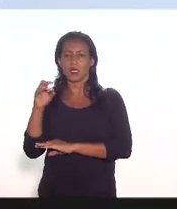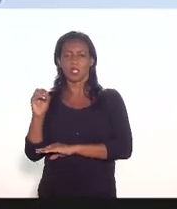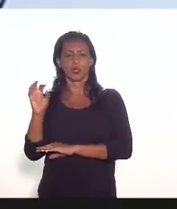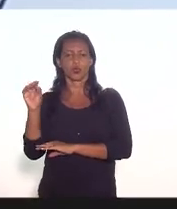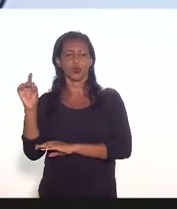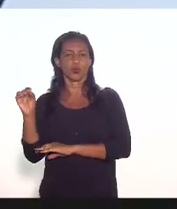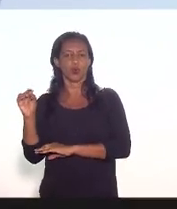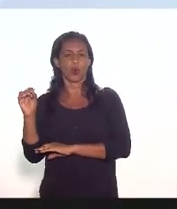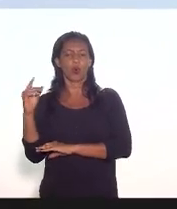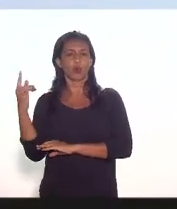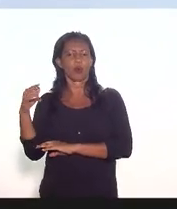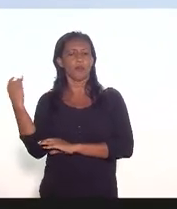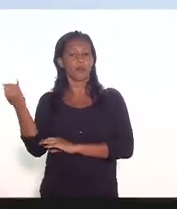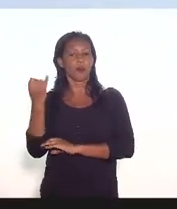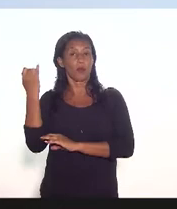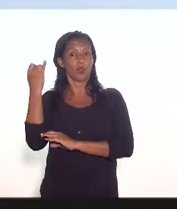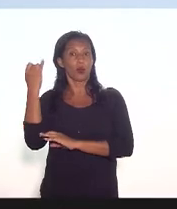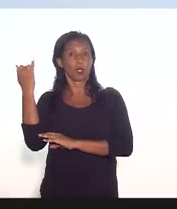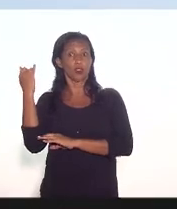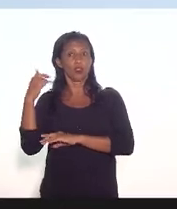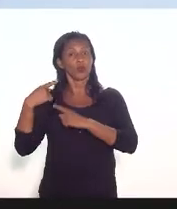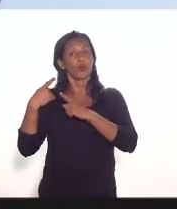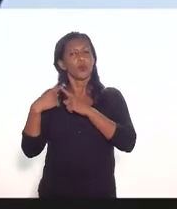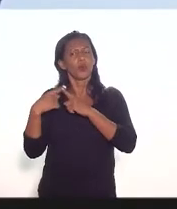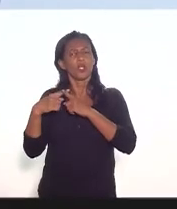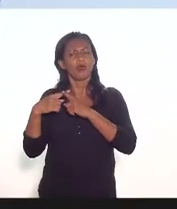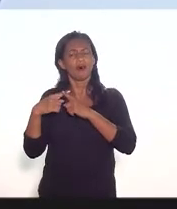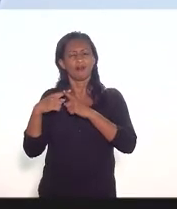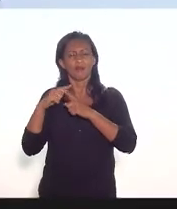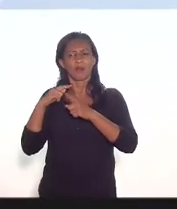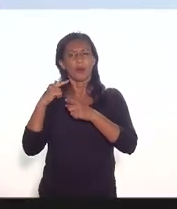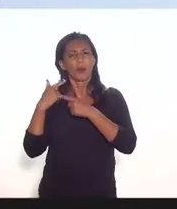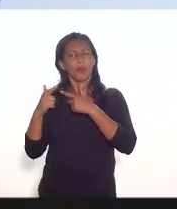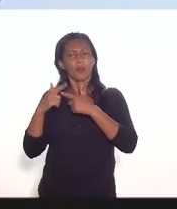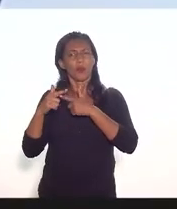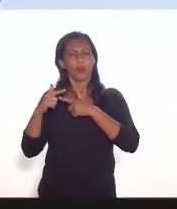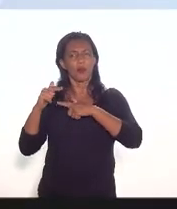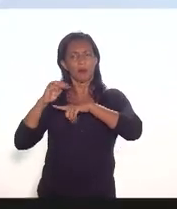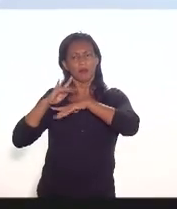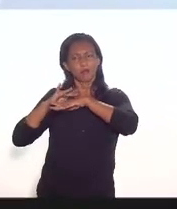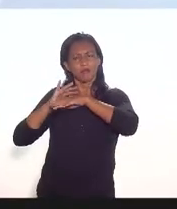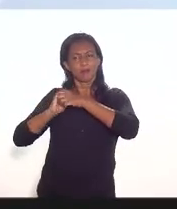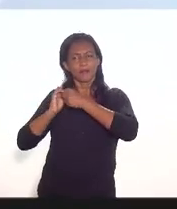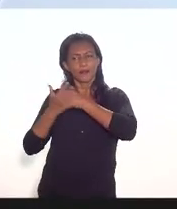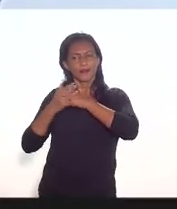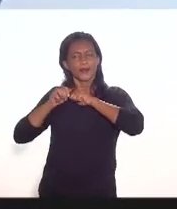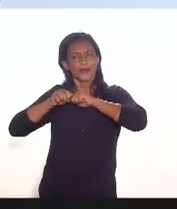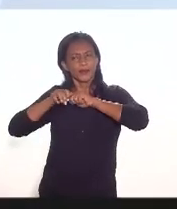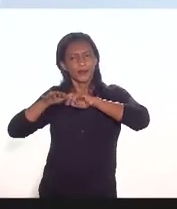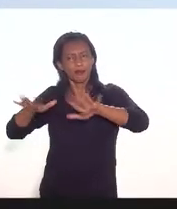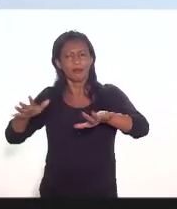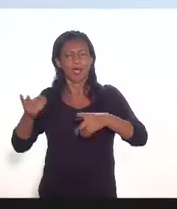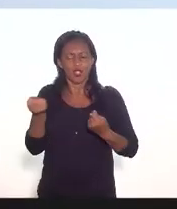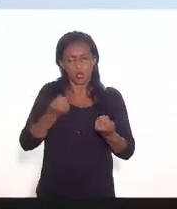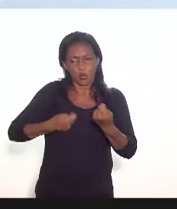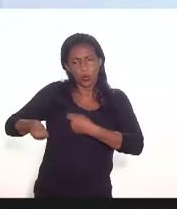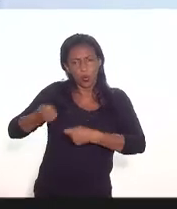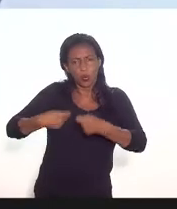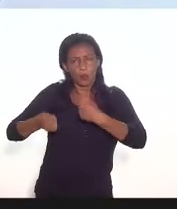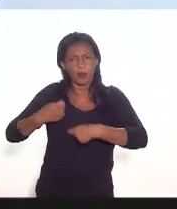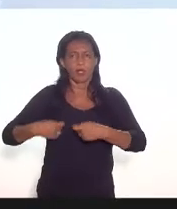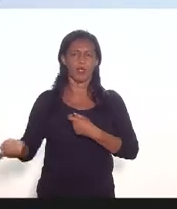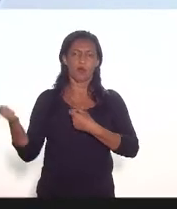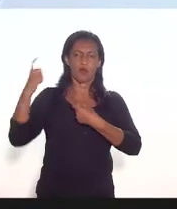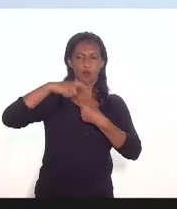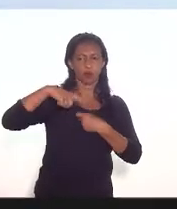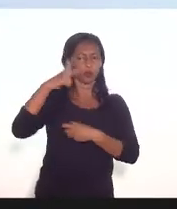de voos para o Rio de Janeiro por conta da pandemia acreditamos que a atividade econômica retornando a sua normalidade esses